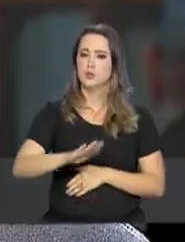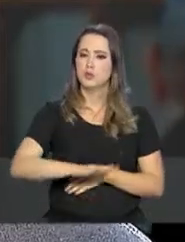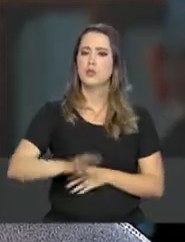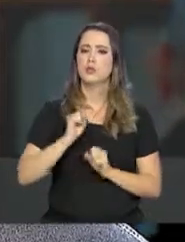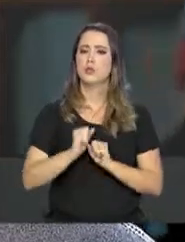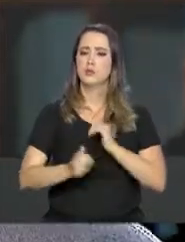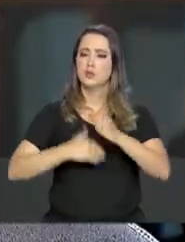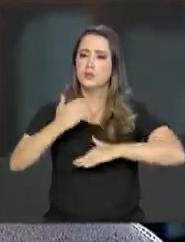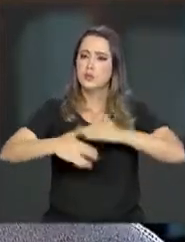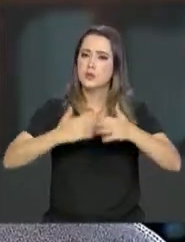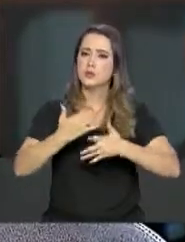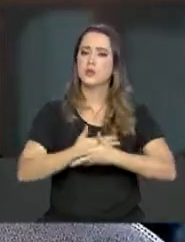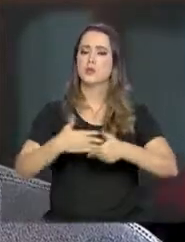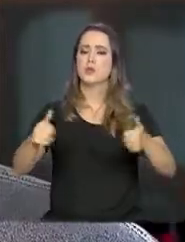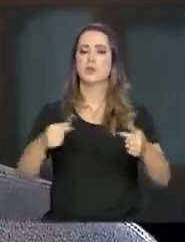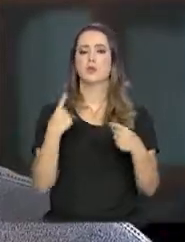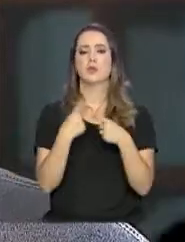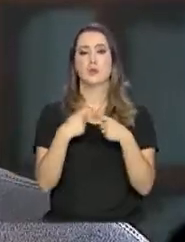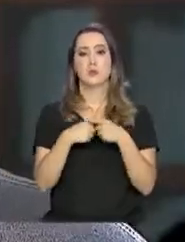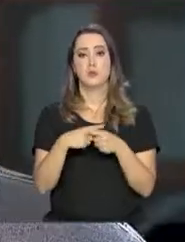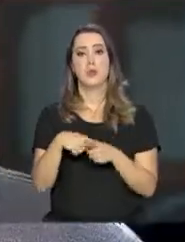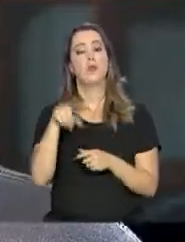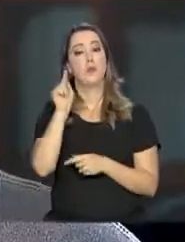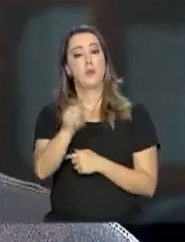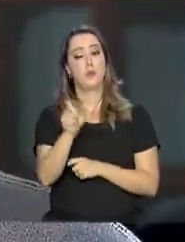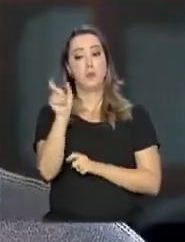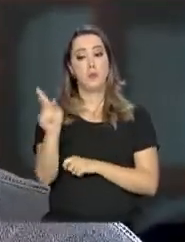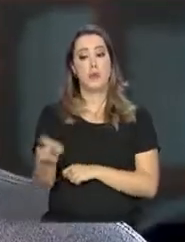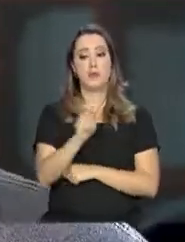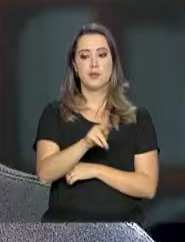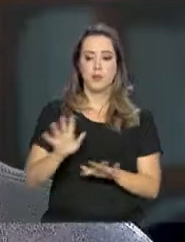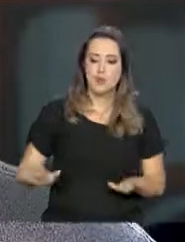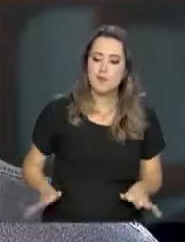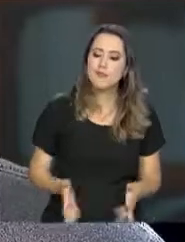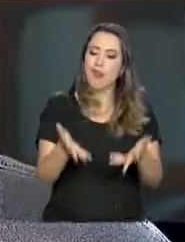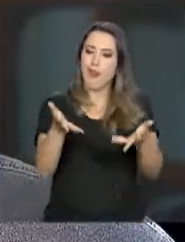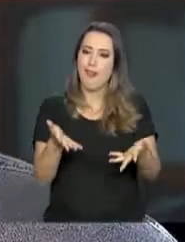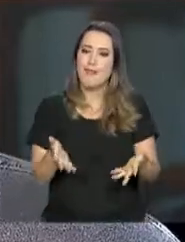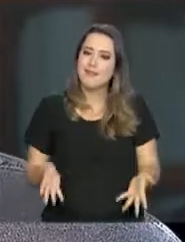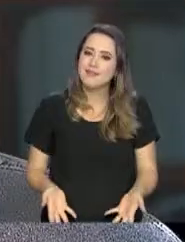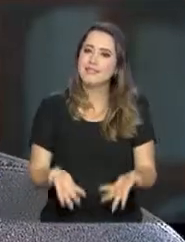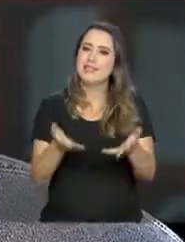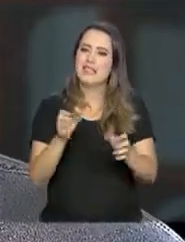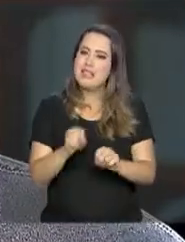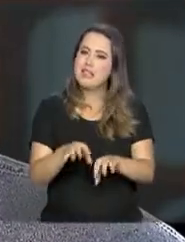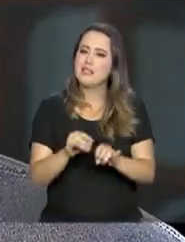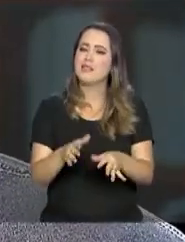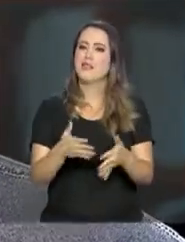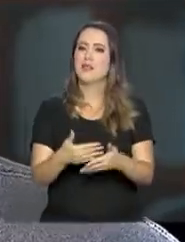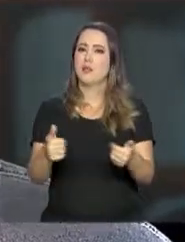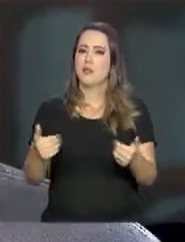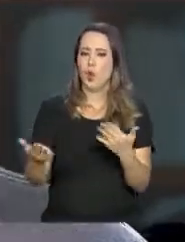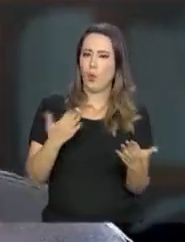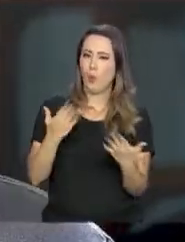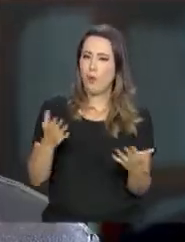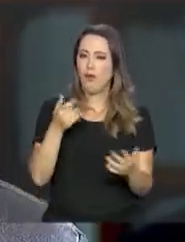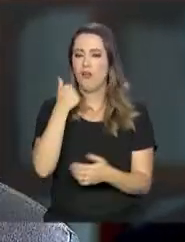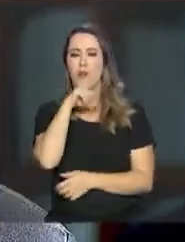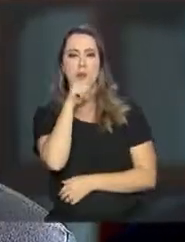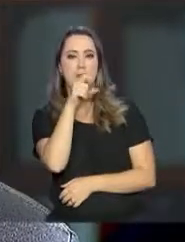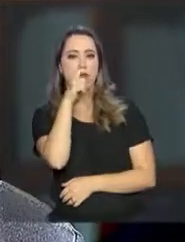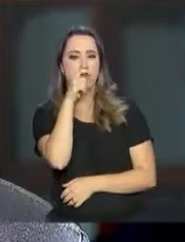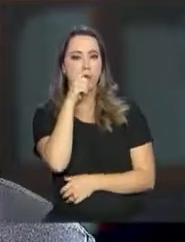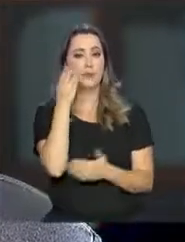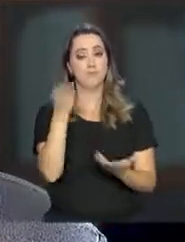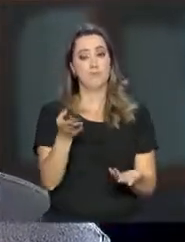um desenvolvimento melhor, porque as tias, eu acho que dão um pouco mais de coragem que os pais acabam não dando. E, assim,